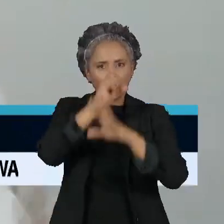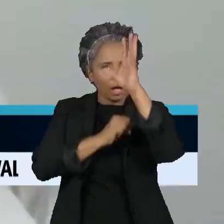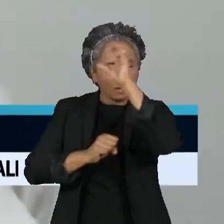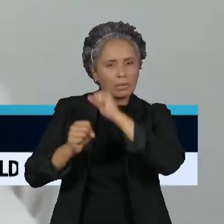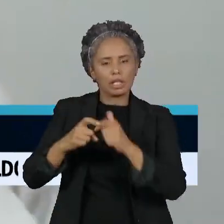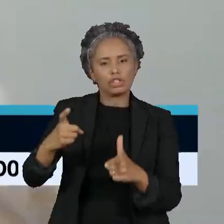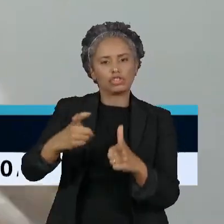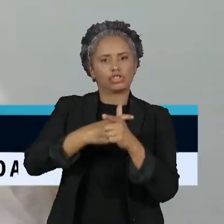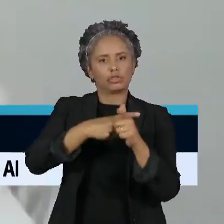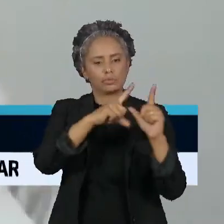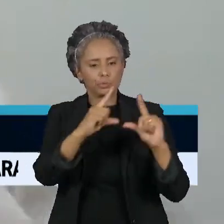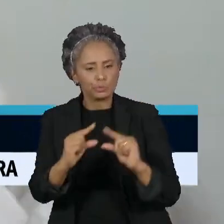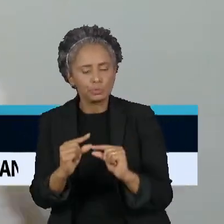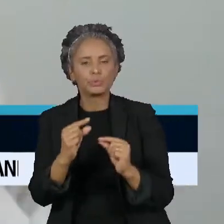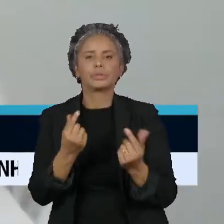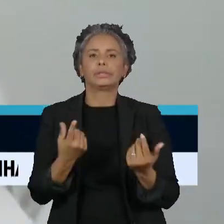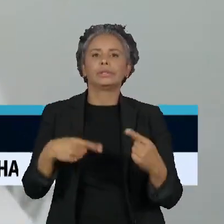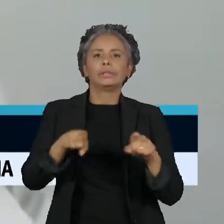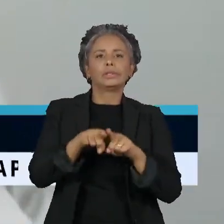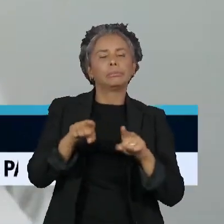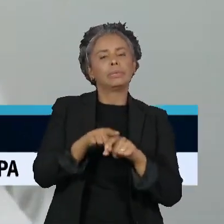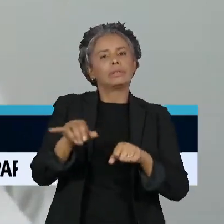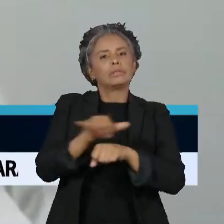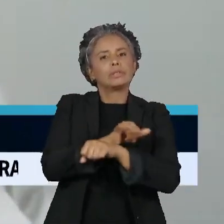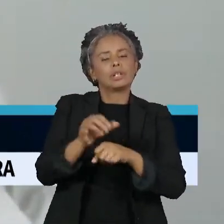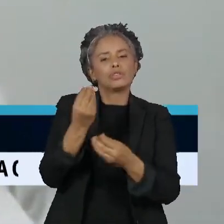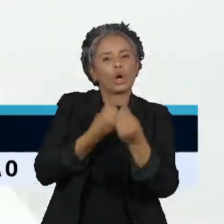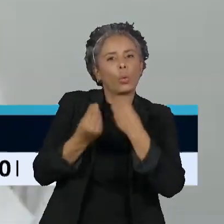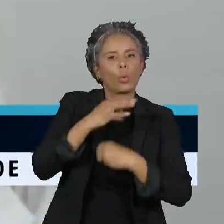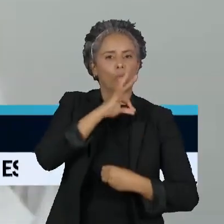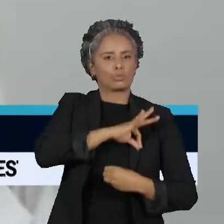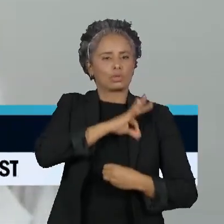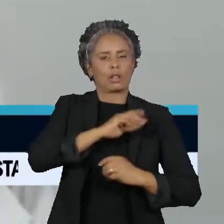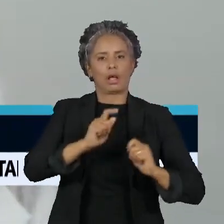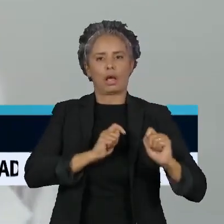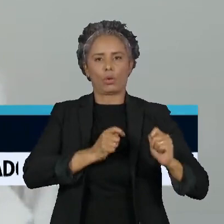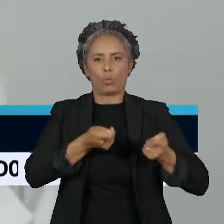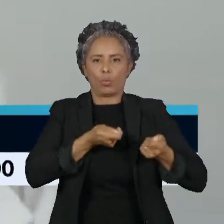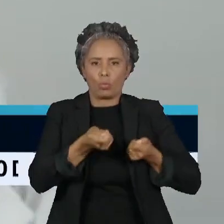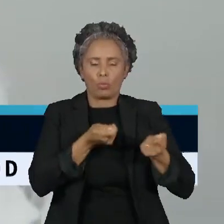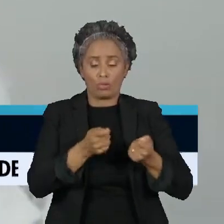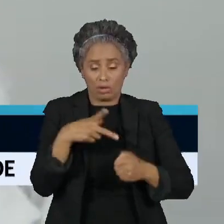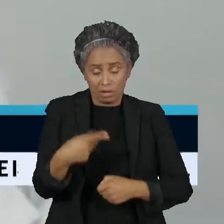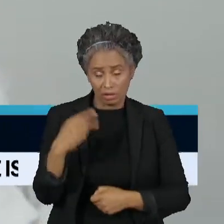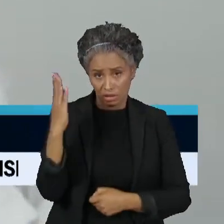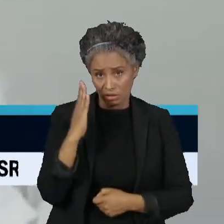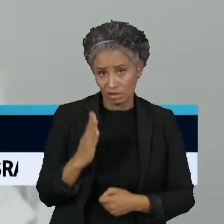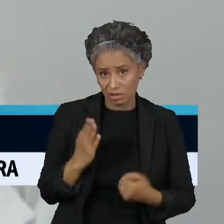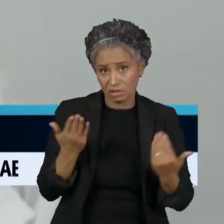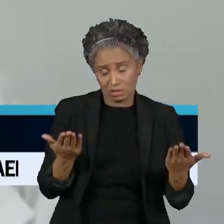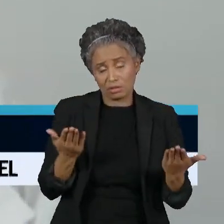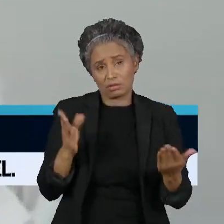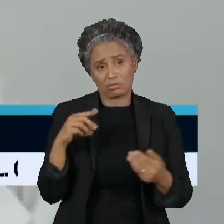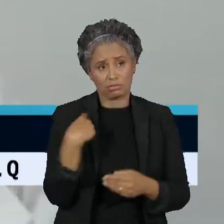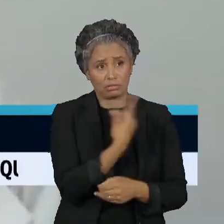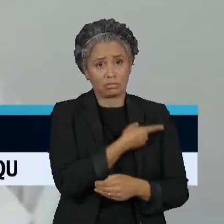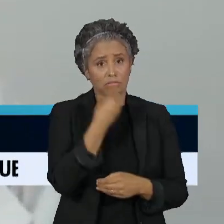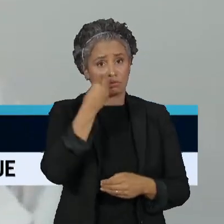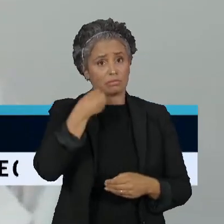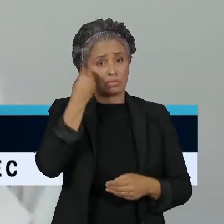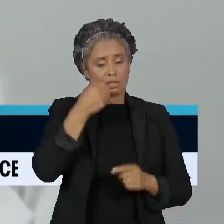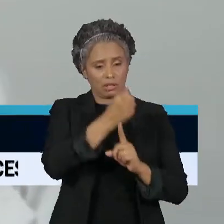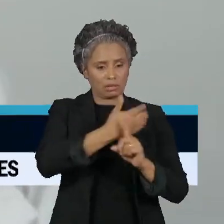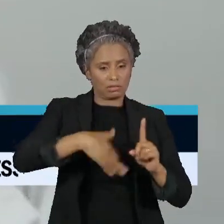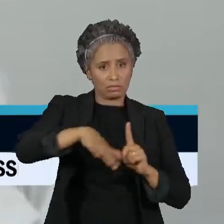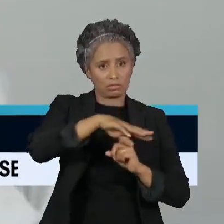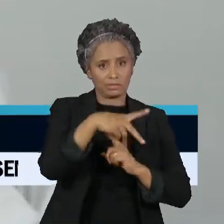sustentável, positivo e adequado às condições de renda. Na nossa cultura, a nossa experiência de sociedade